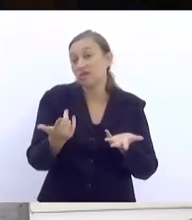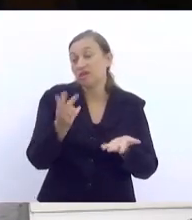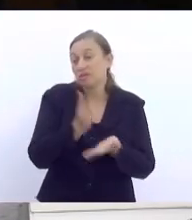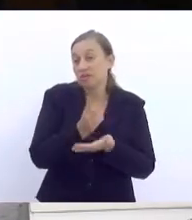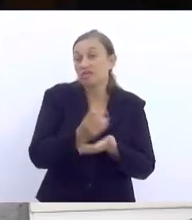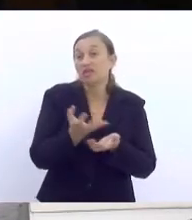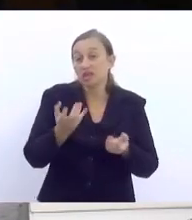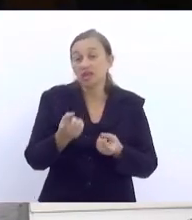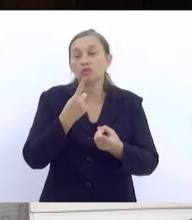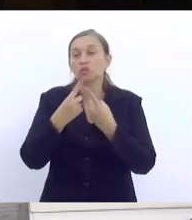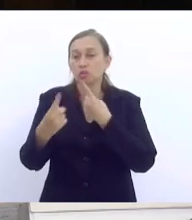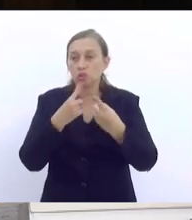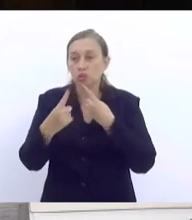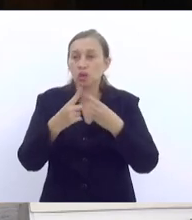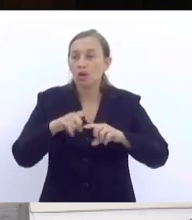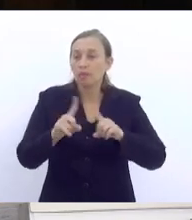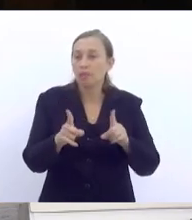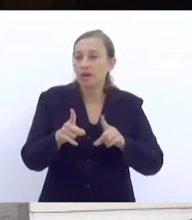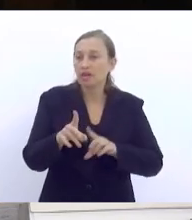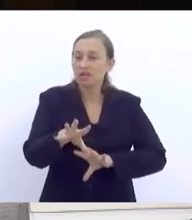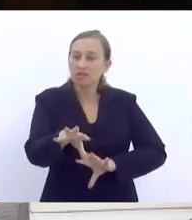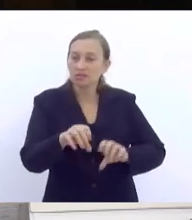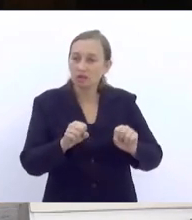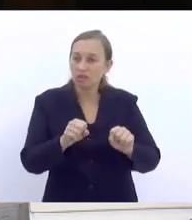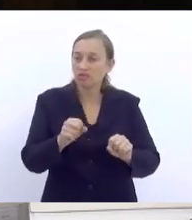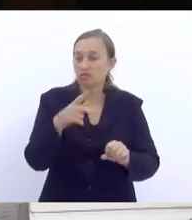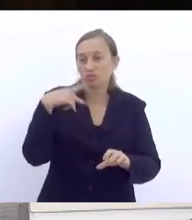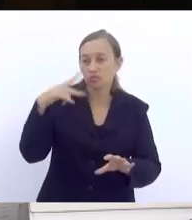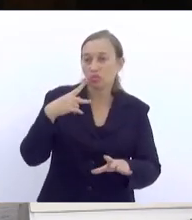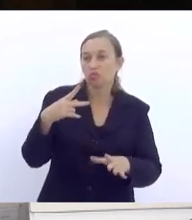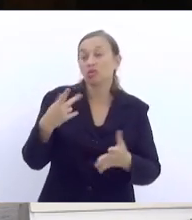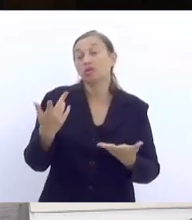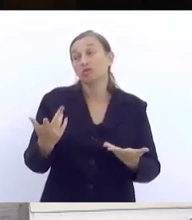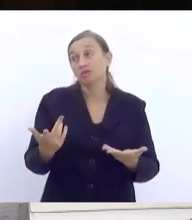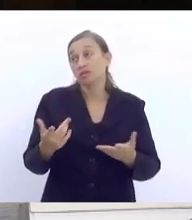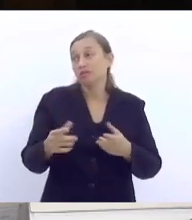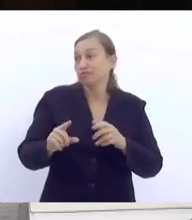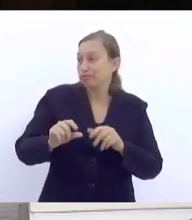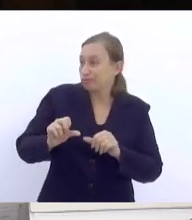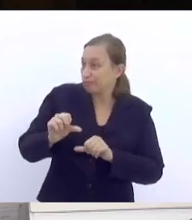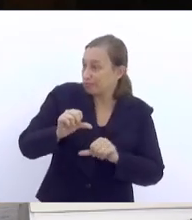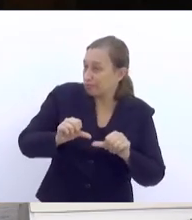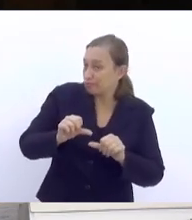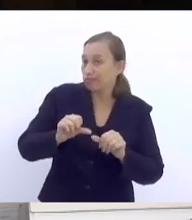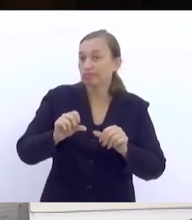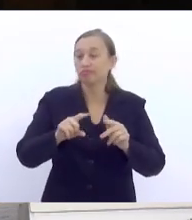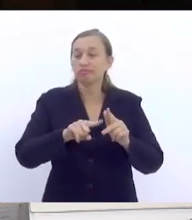dialogar, nesse formato de política, ele tem que ser refeito, ele tem que ser implodido,